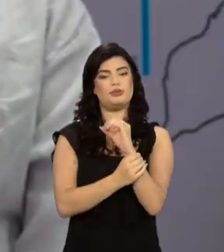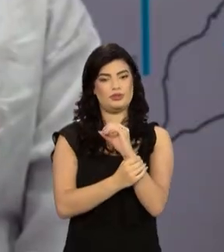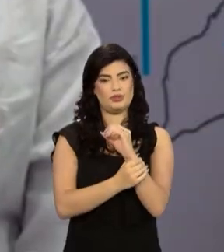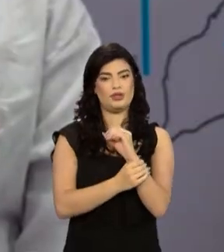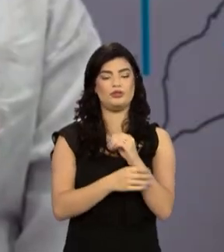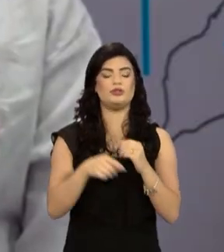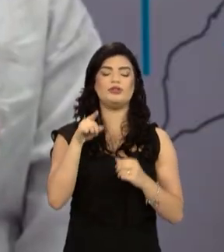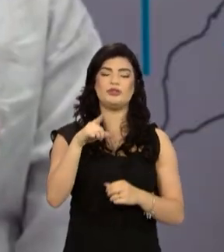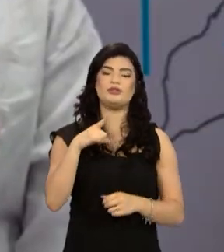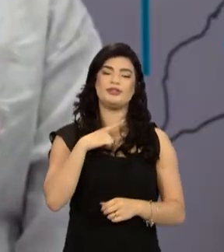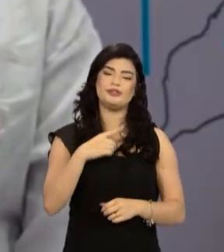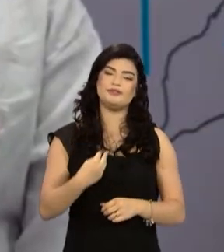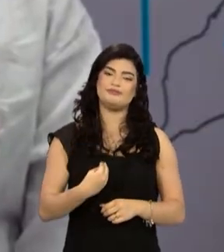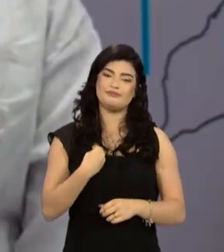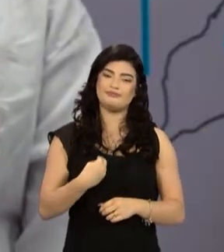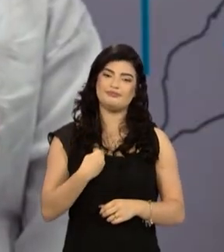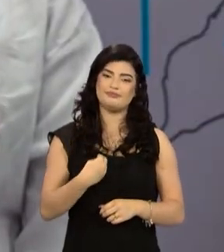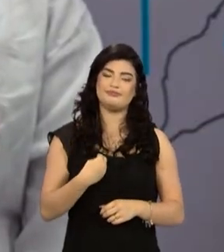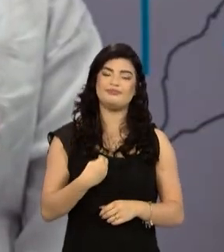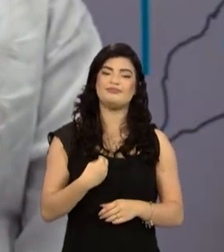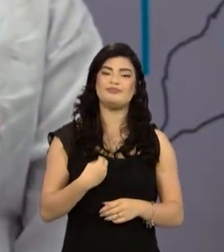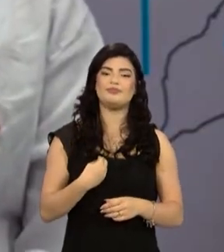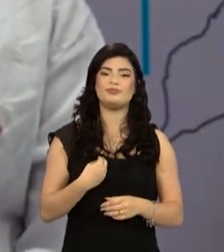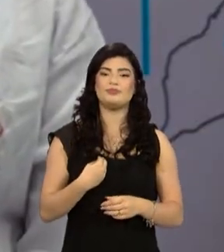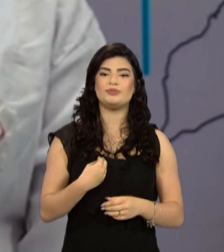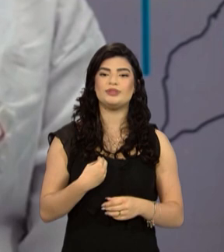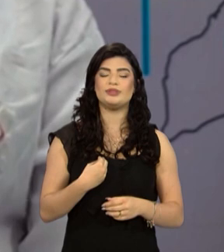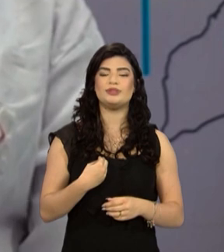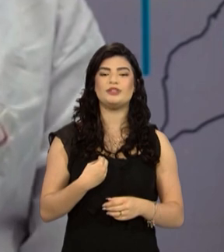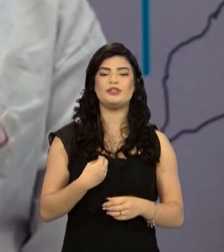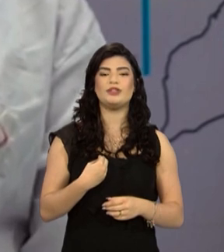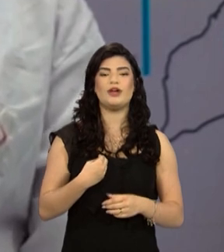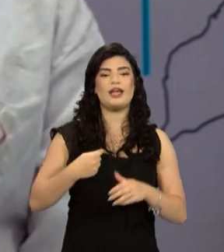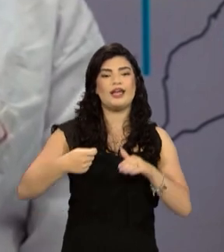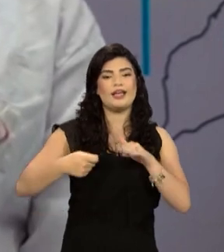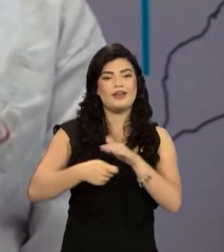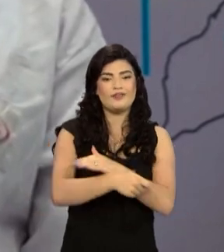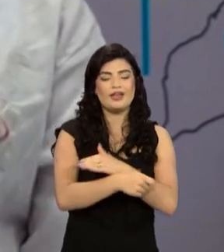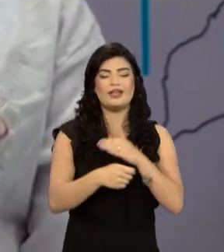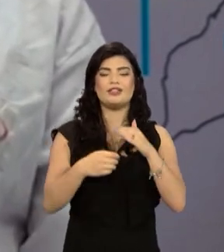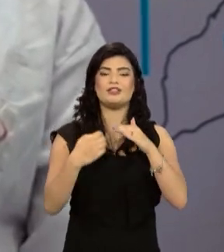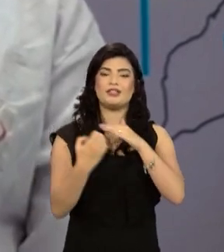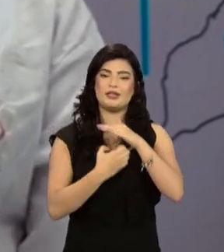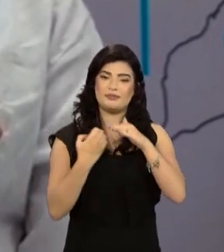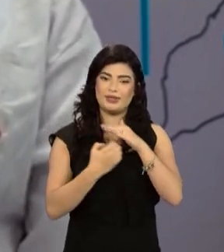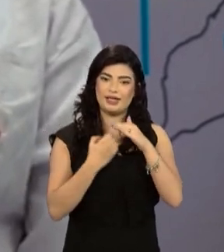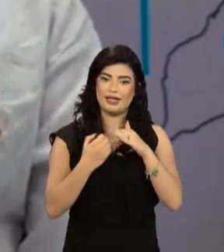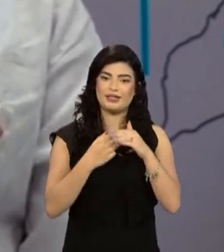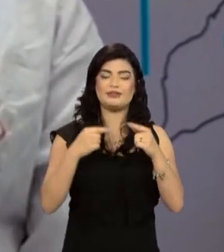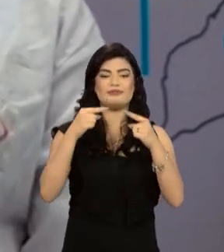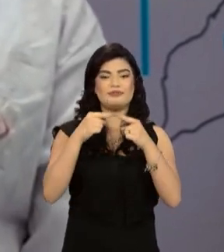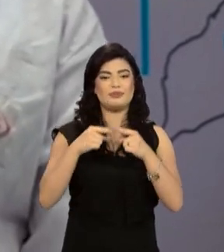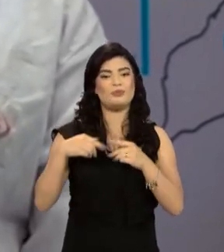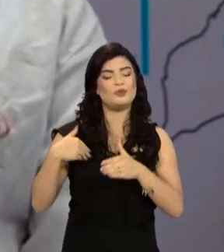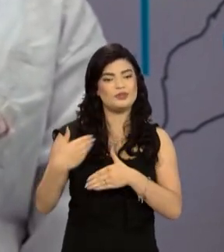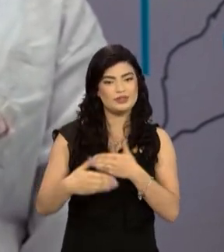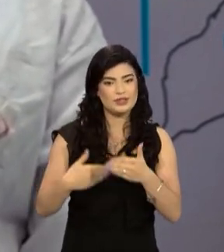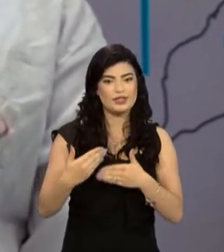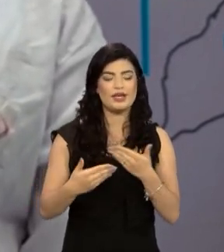Então, a gente recebe investimentos da empresa para adequar processo,